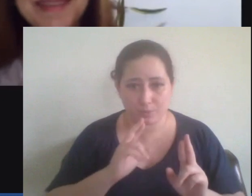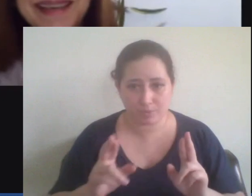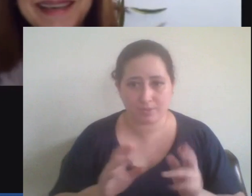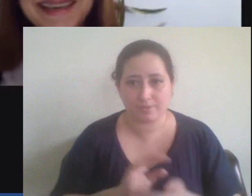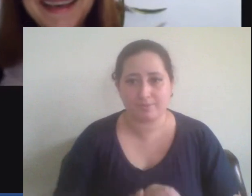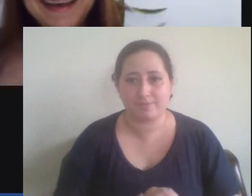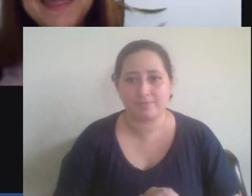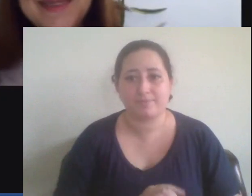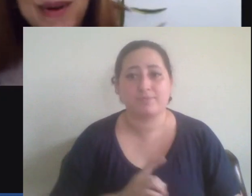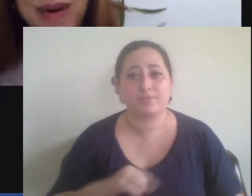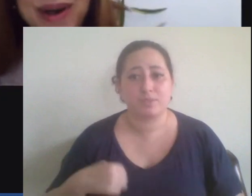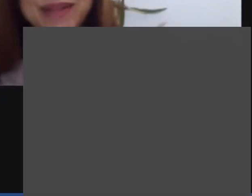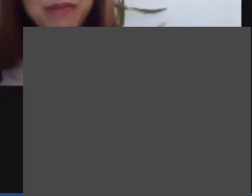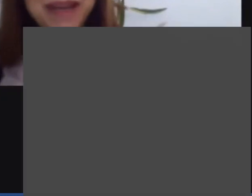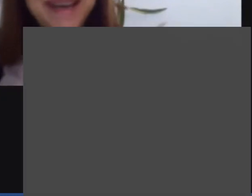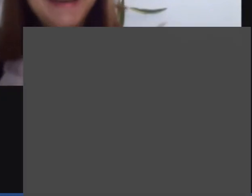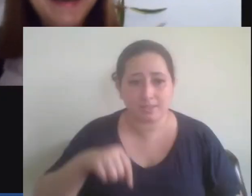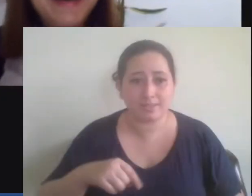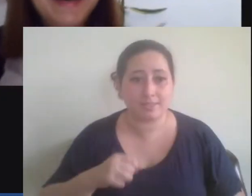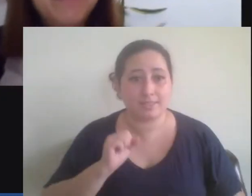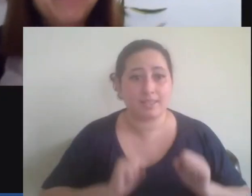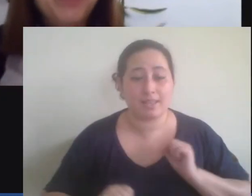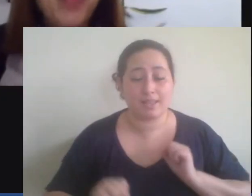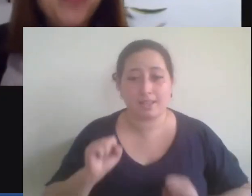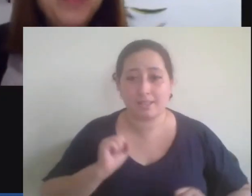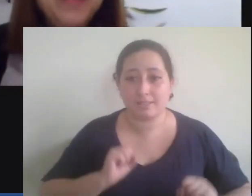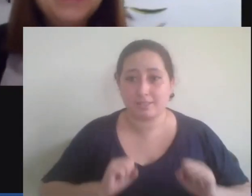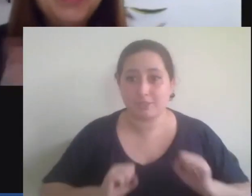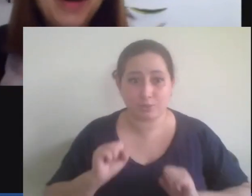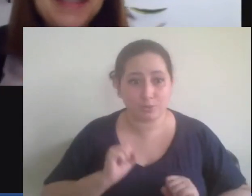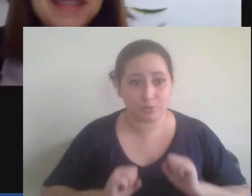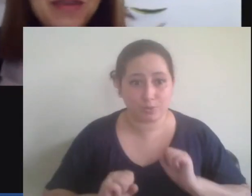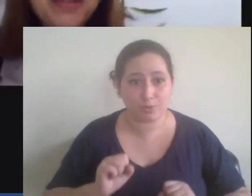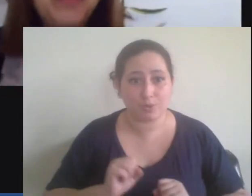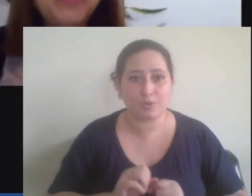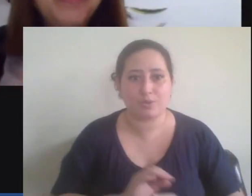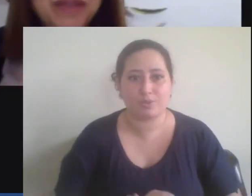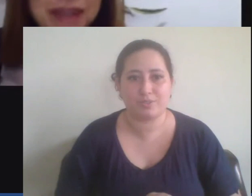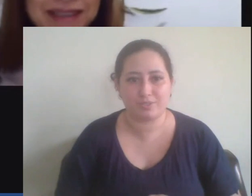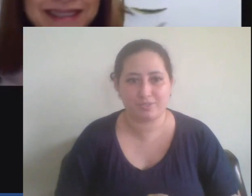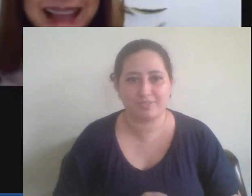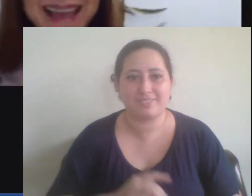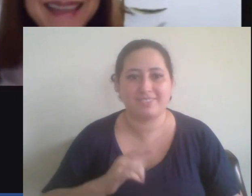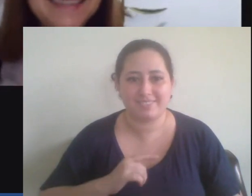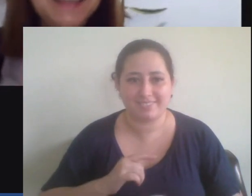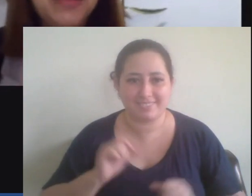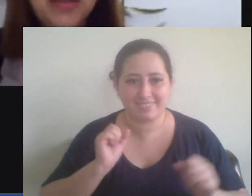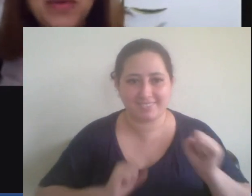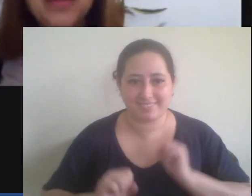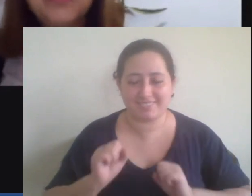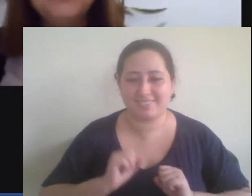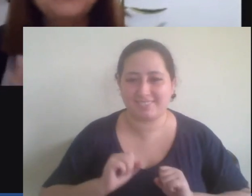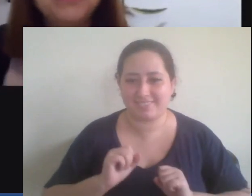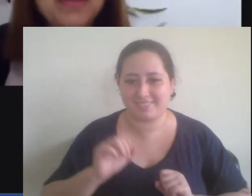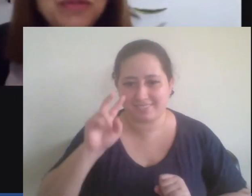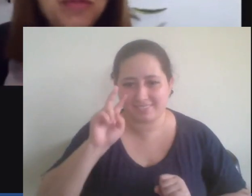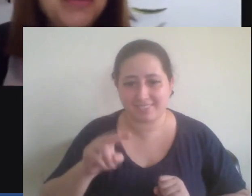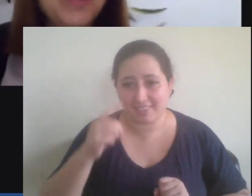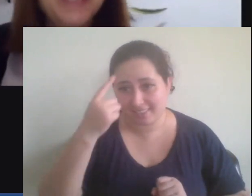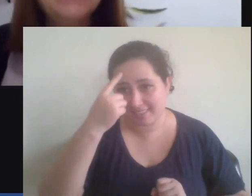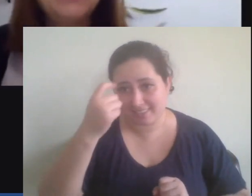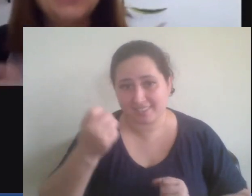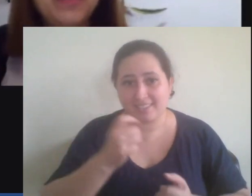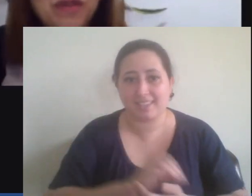e nós estamos aqui ansiosos para ouvir ansiosos e ansiosos para ouvir as ideias né de todos dos